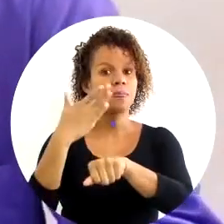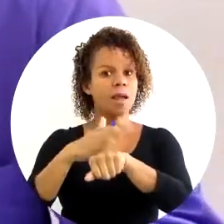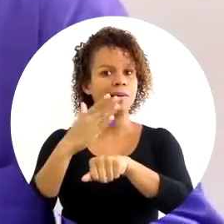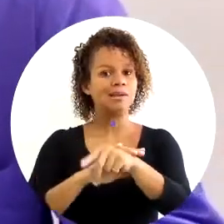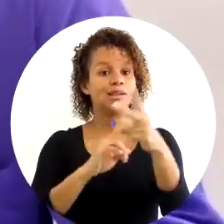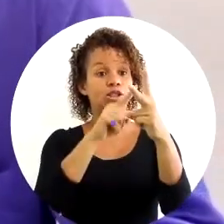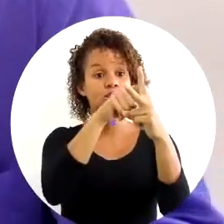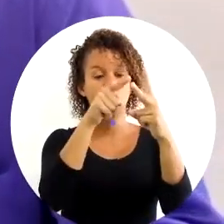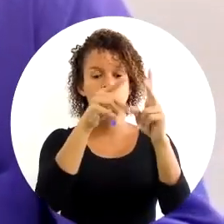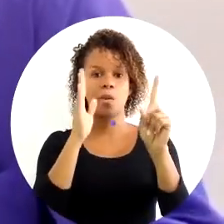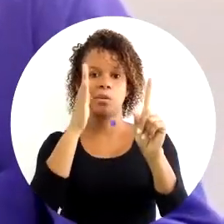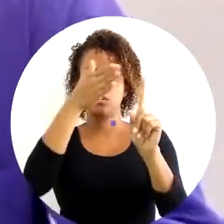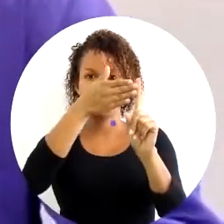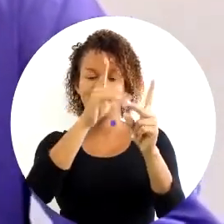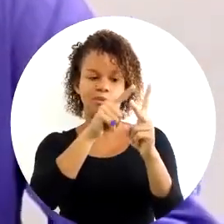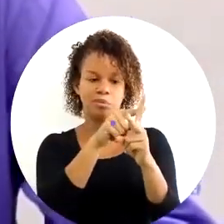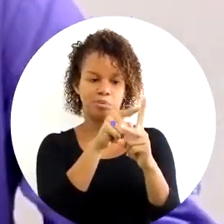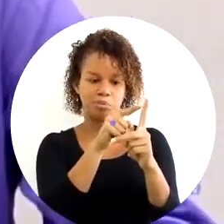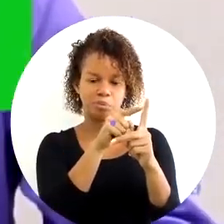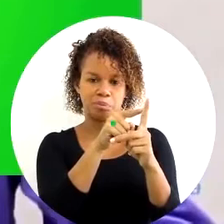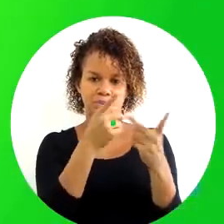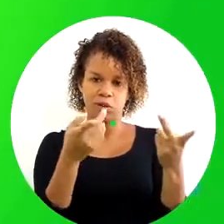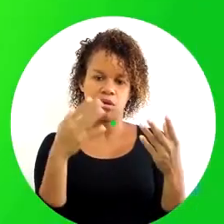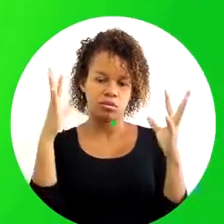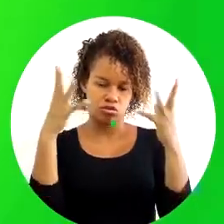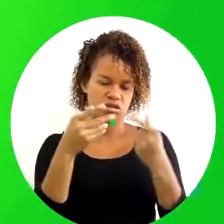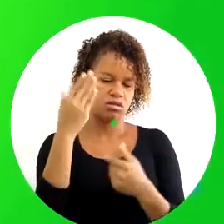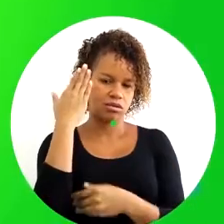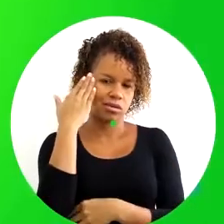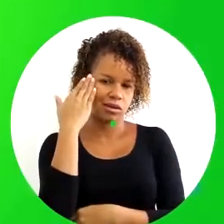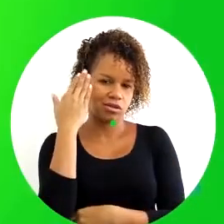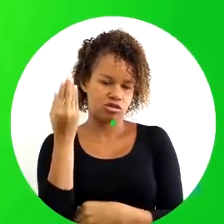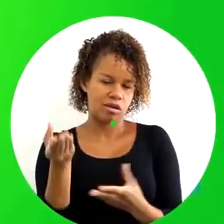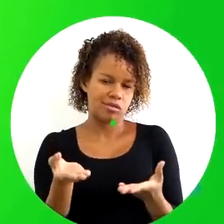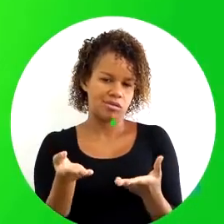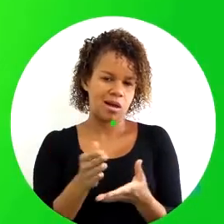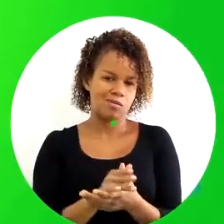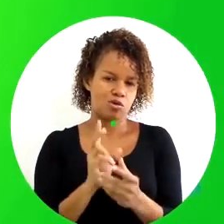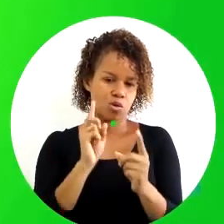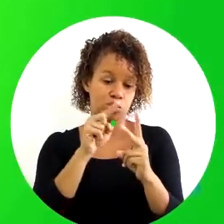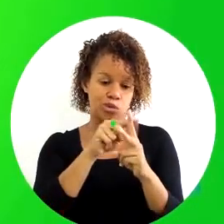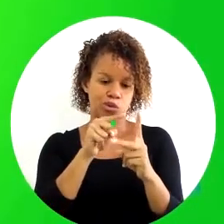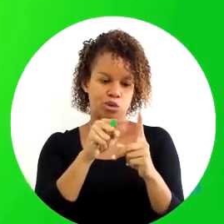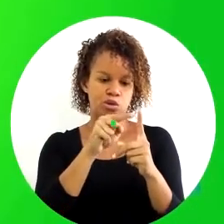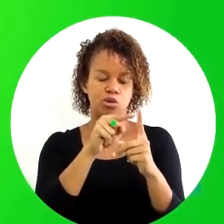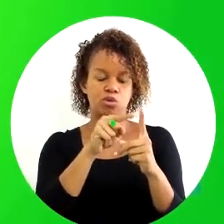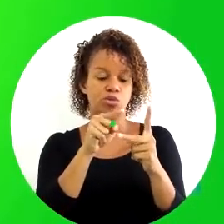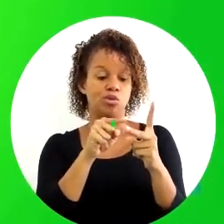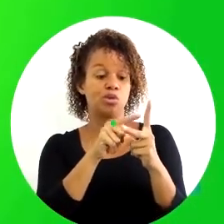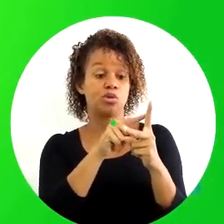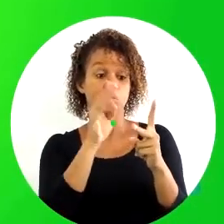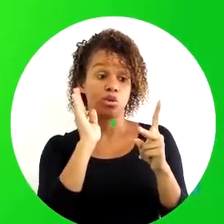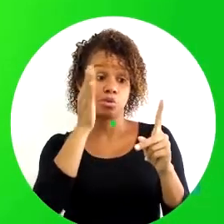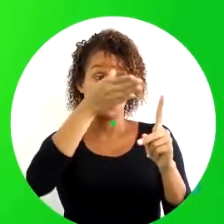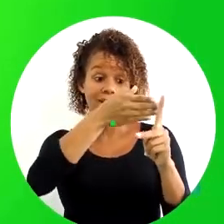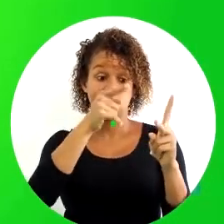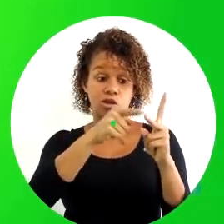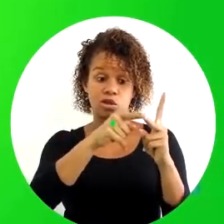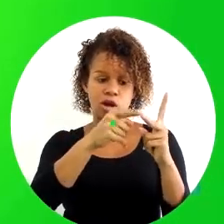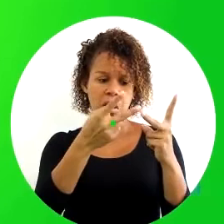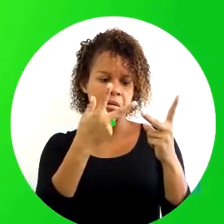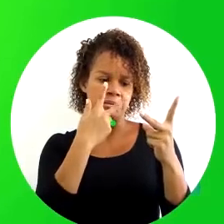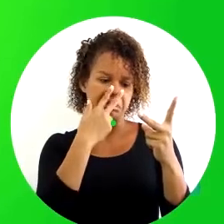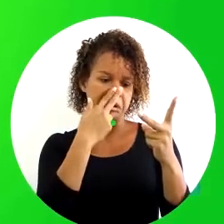o treinamento tem dois objetivos. De modo geral, a gente pode classificar como dois objetivos. Objetivos específicos